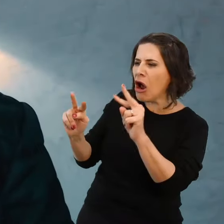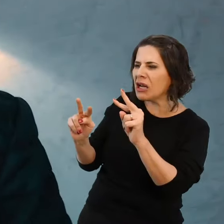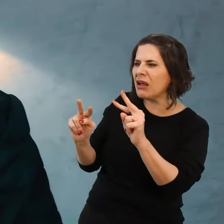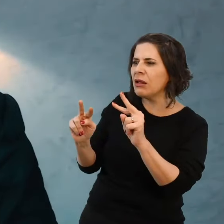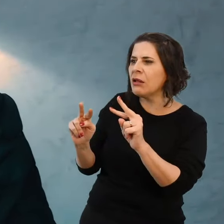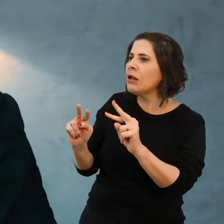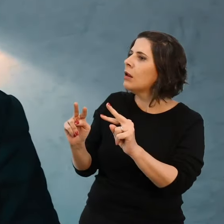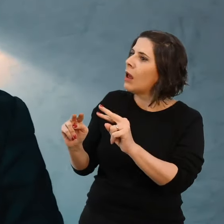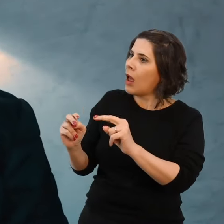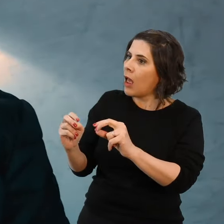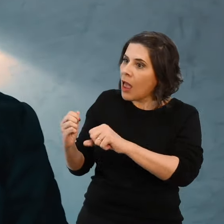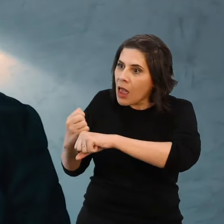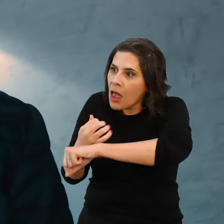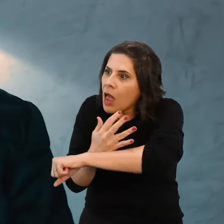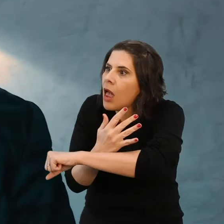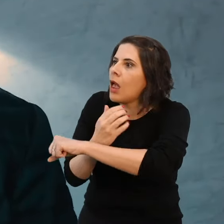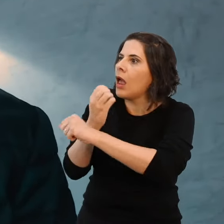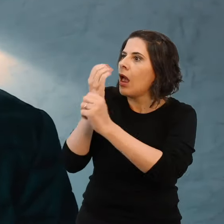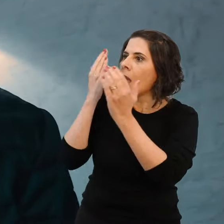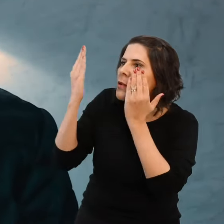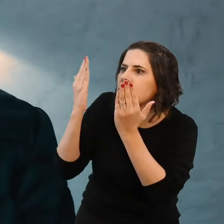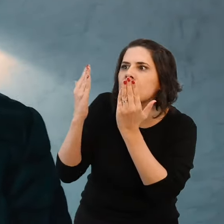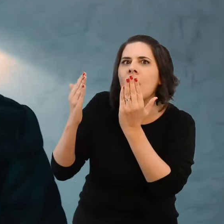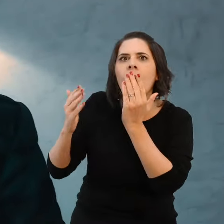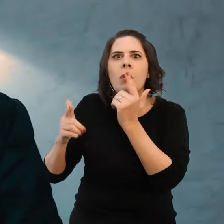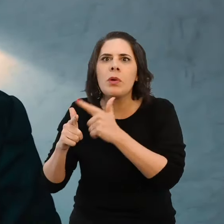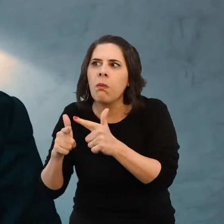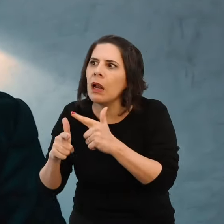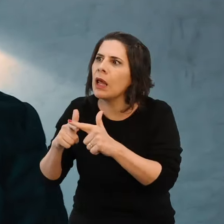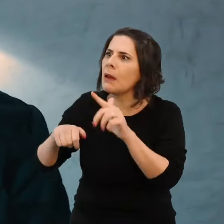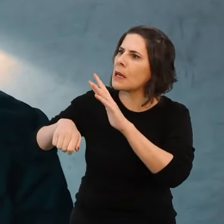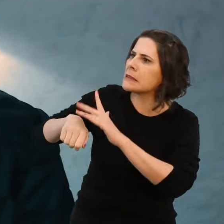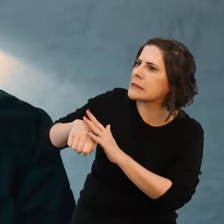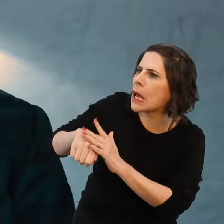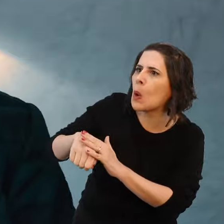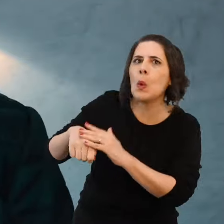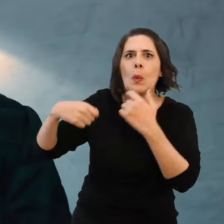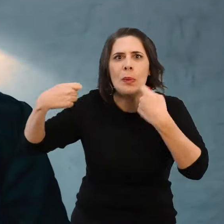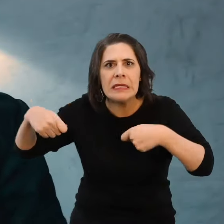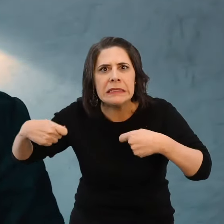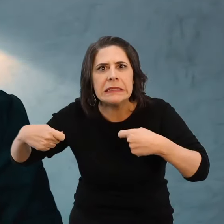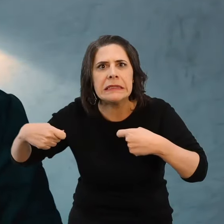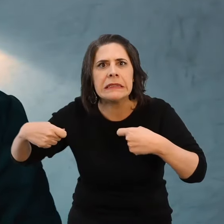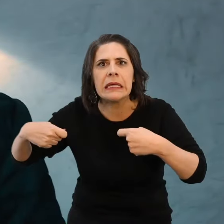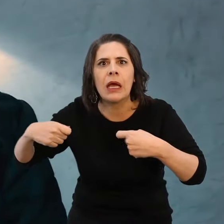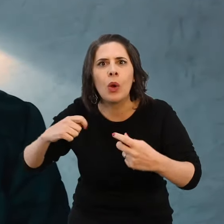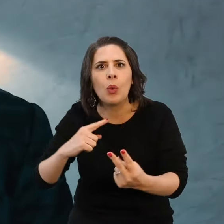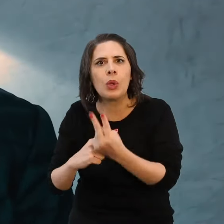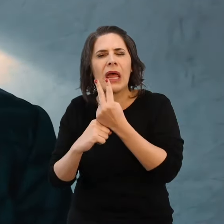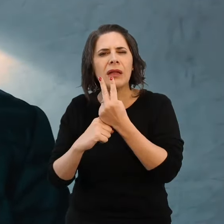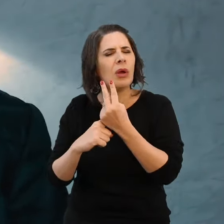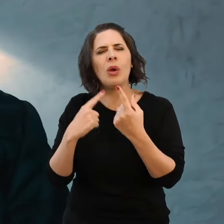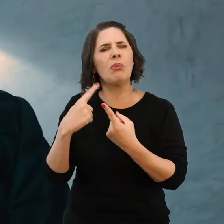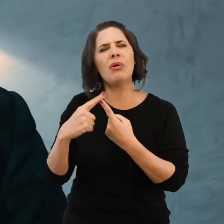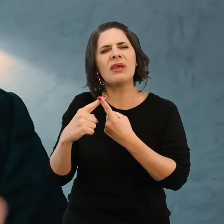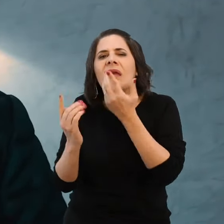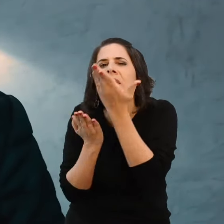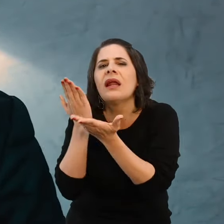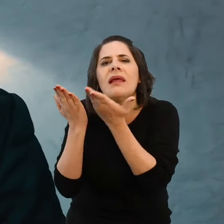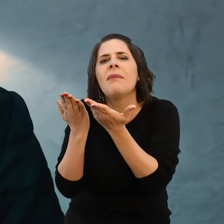na alma, por que uma fratura no mundo emocional também não pode ser tratado da mesma maneira?